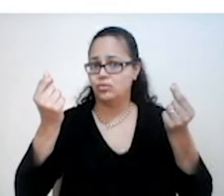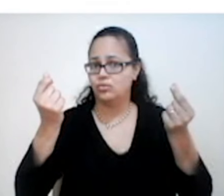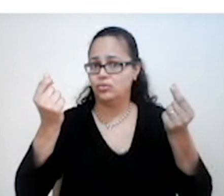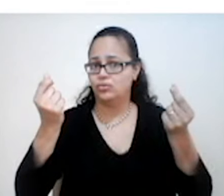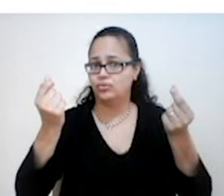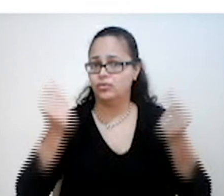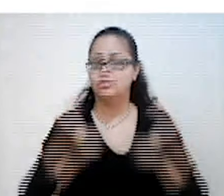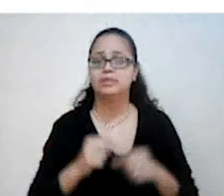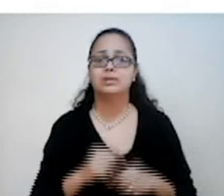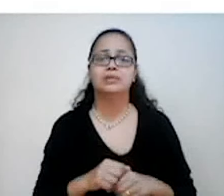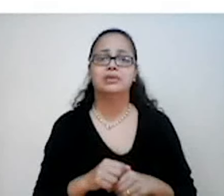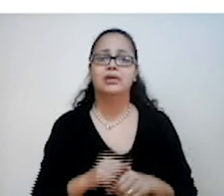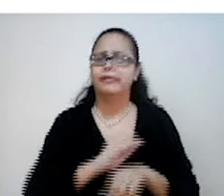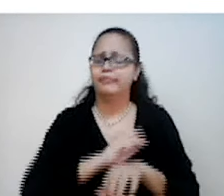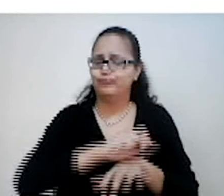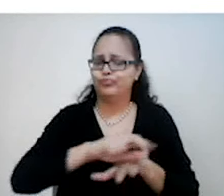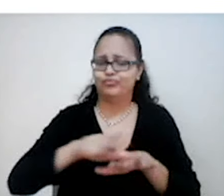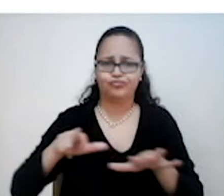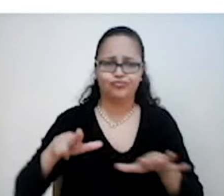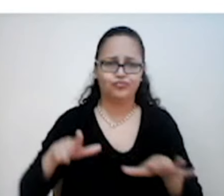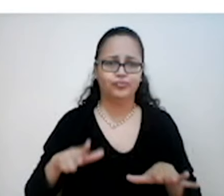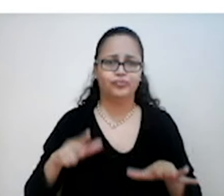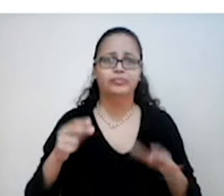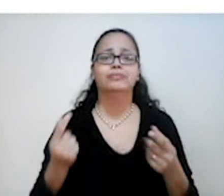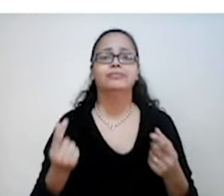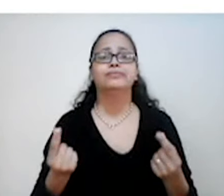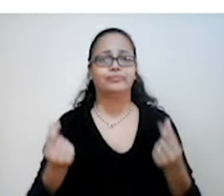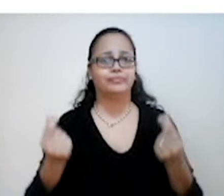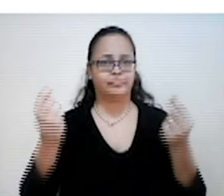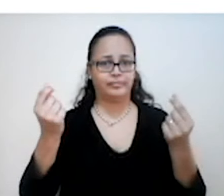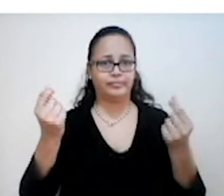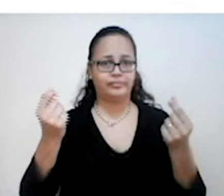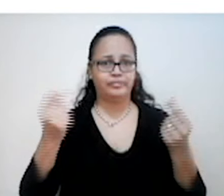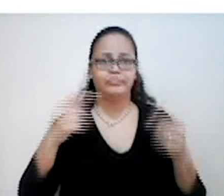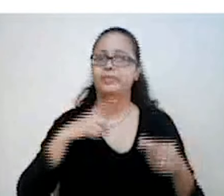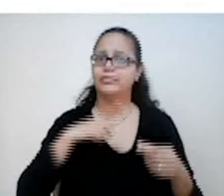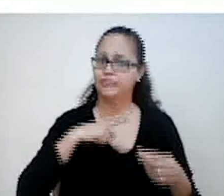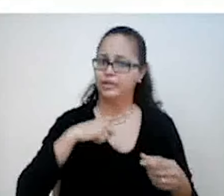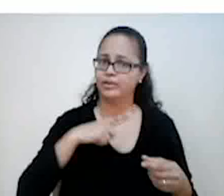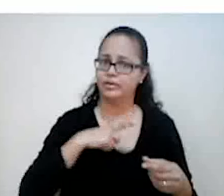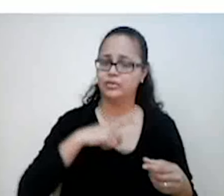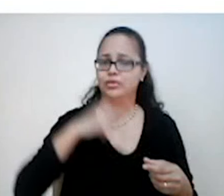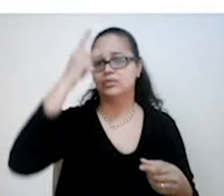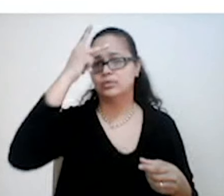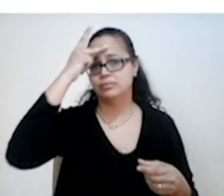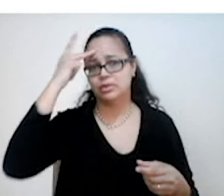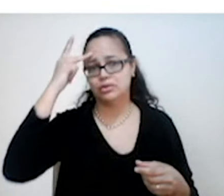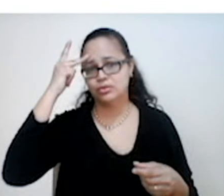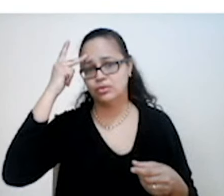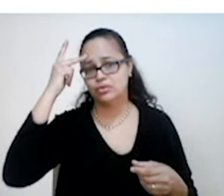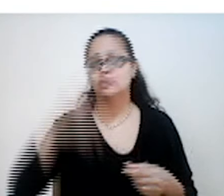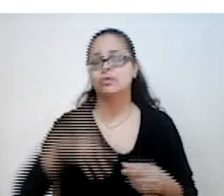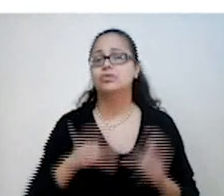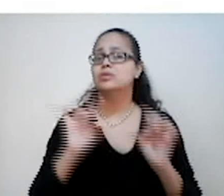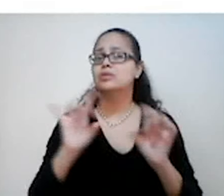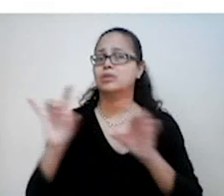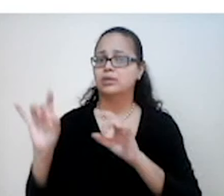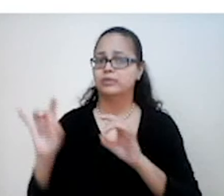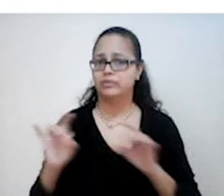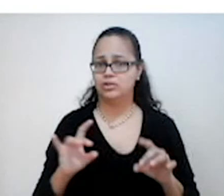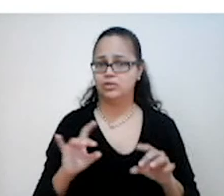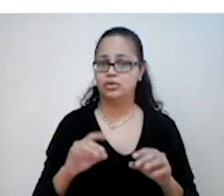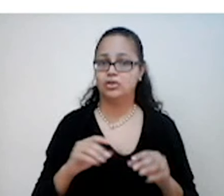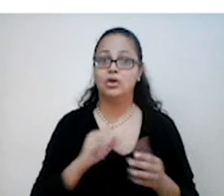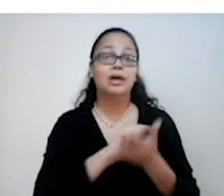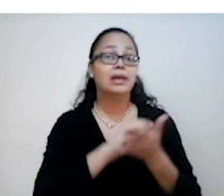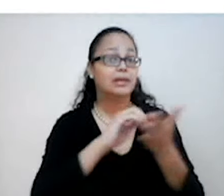diferentes moedas. Por isso que tinha os cambistas. Depois, essas atividades foram se